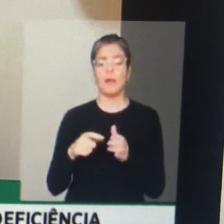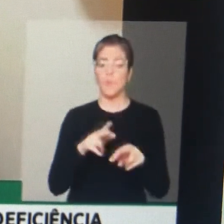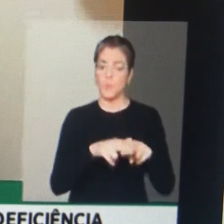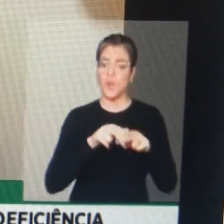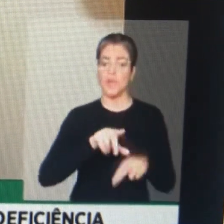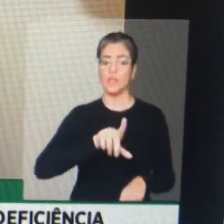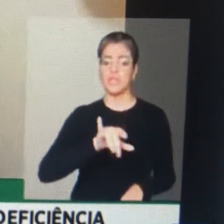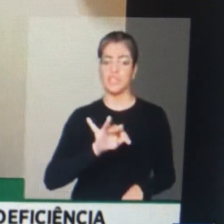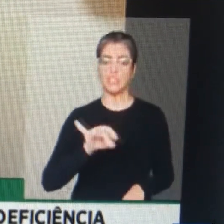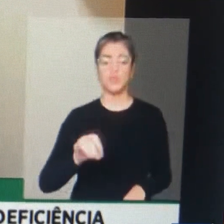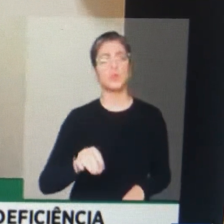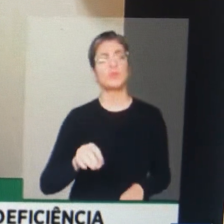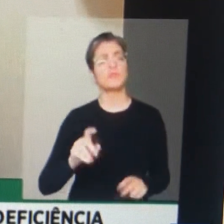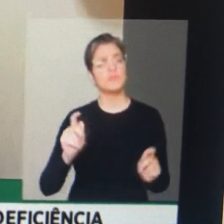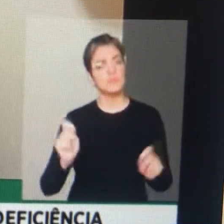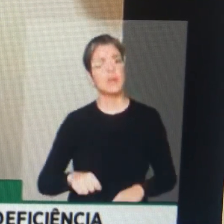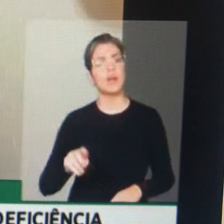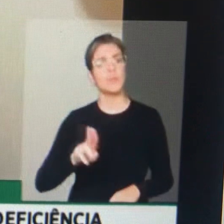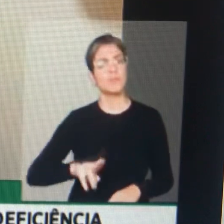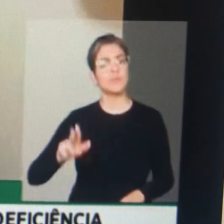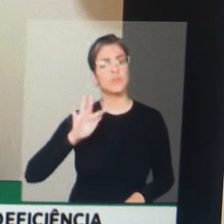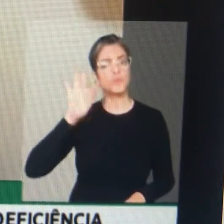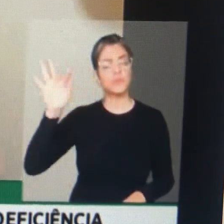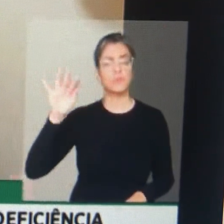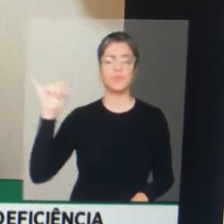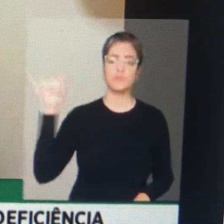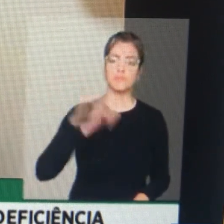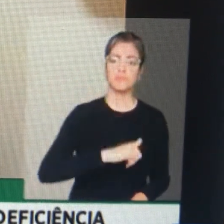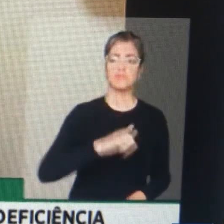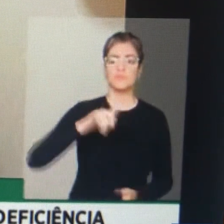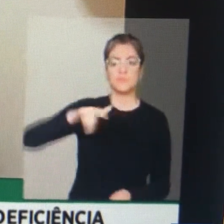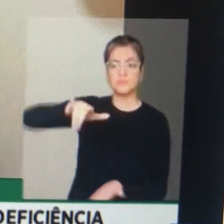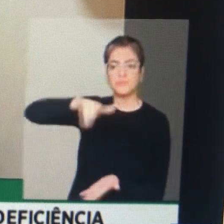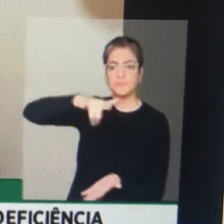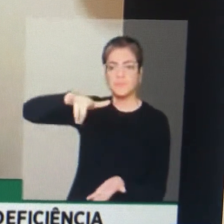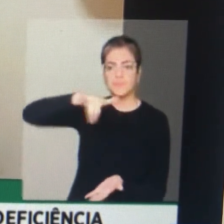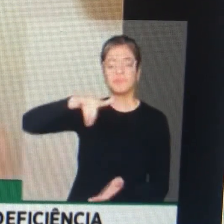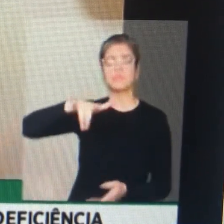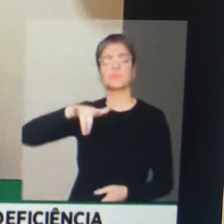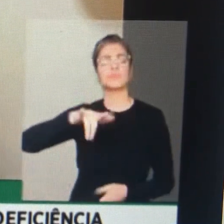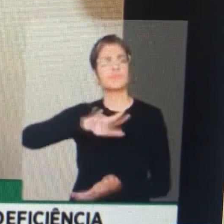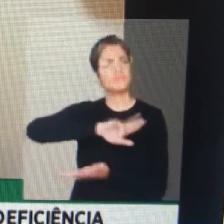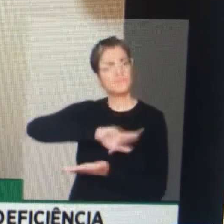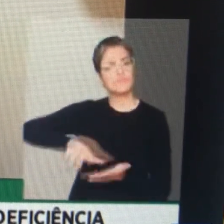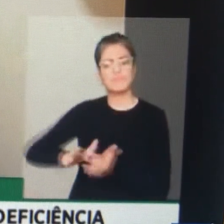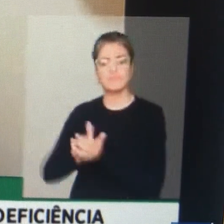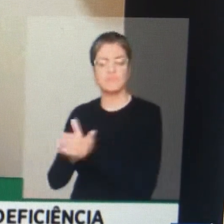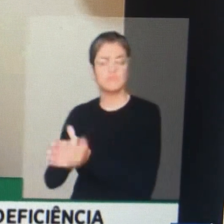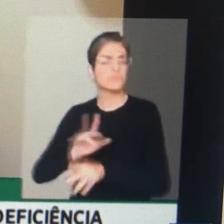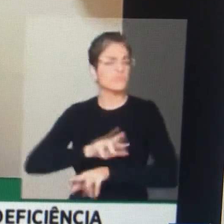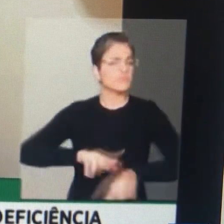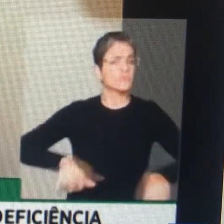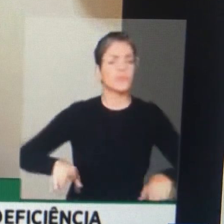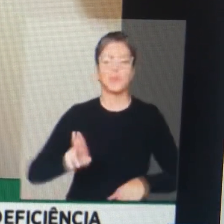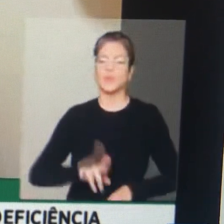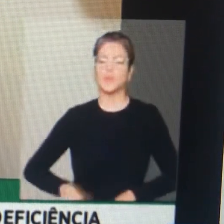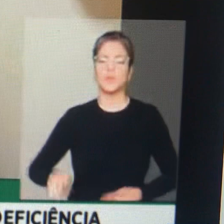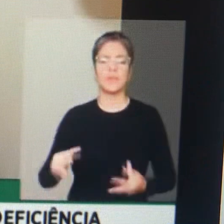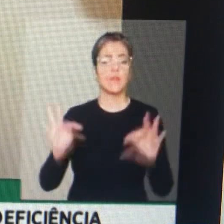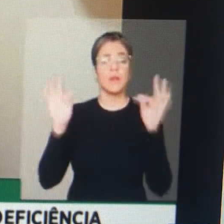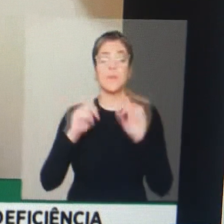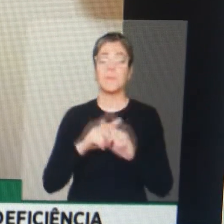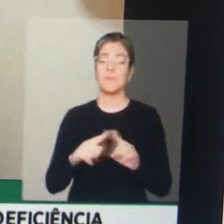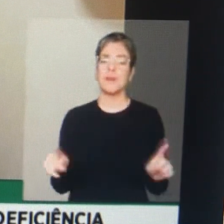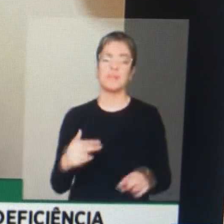naves, aeronaves, drones e tantos equipamentos modernos. Mas nós não